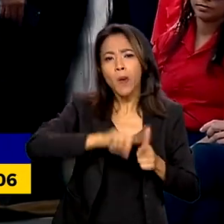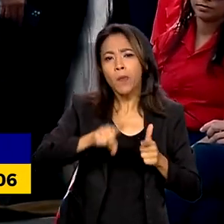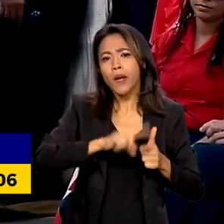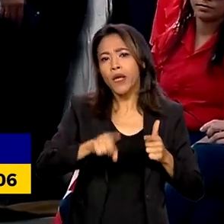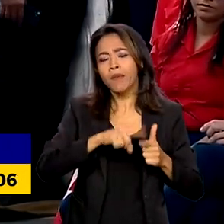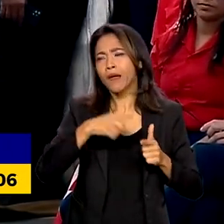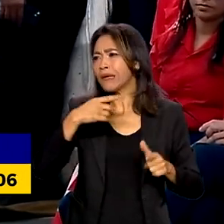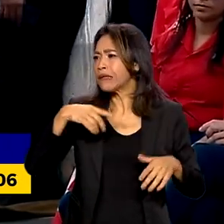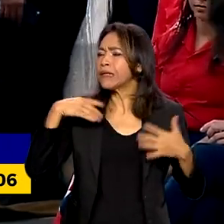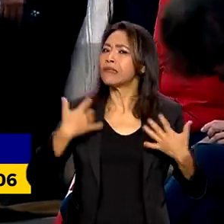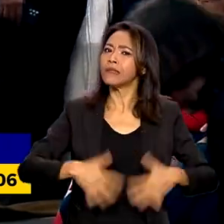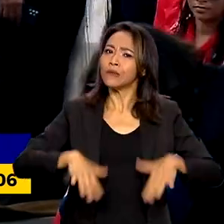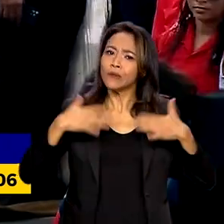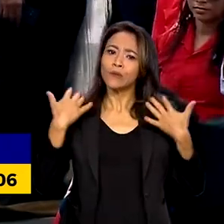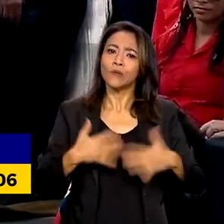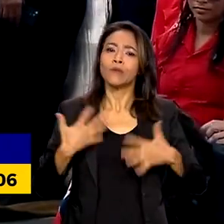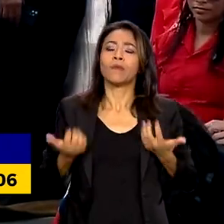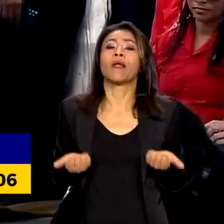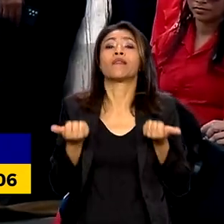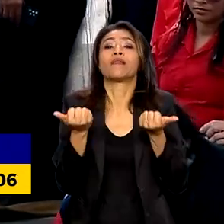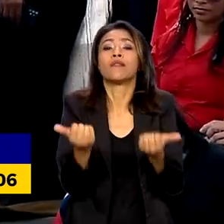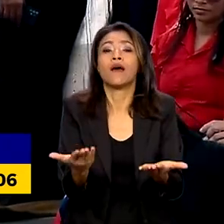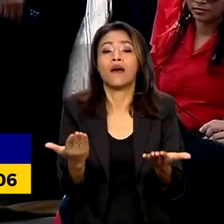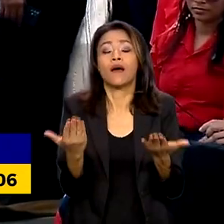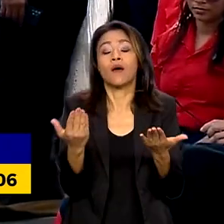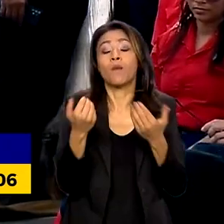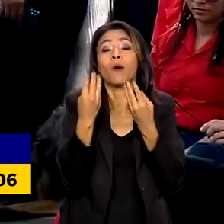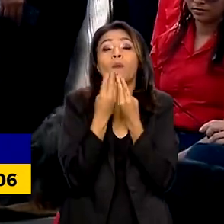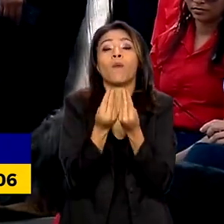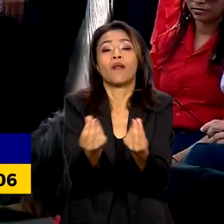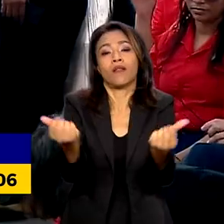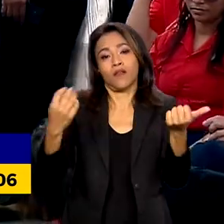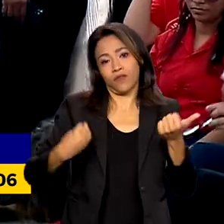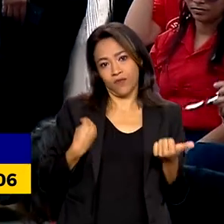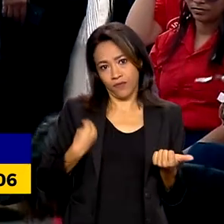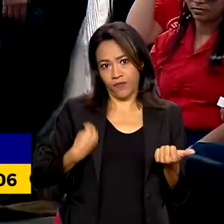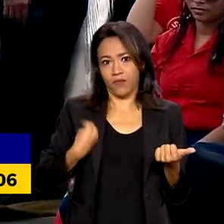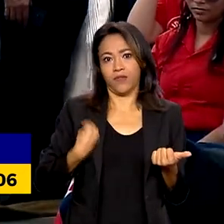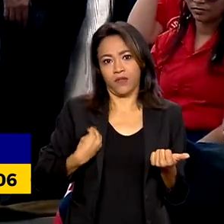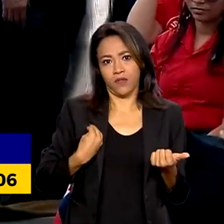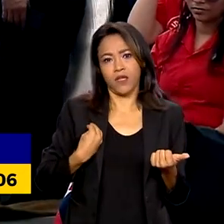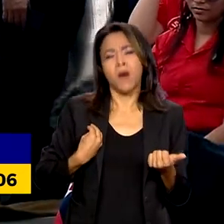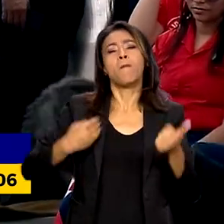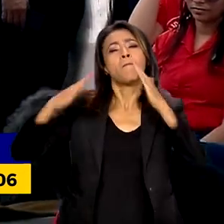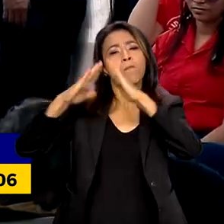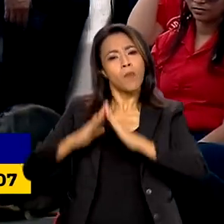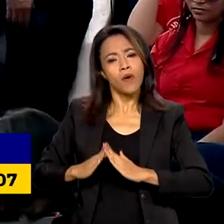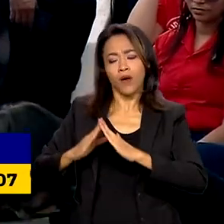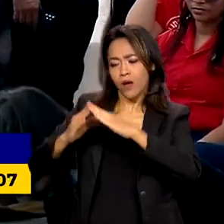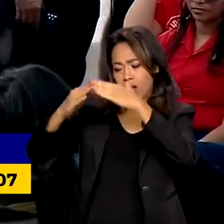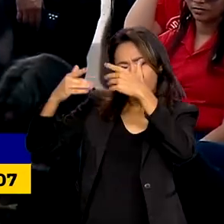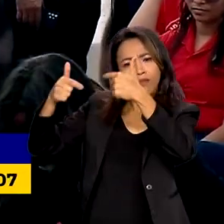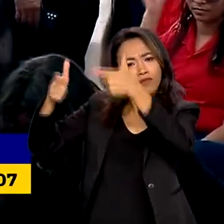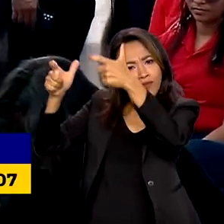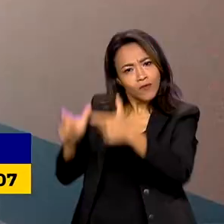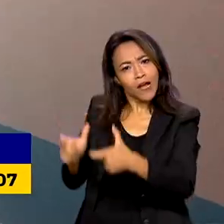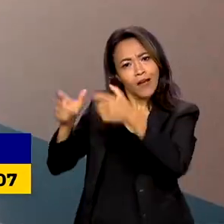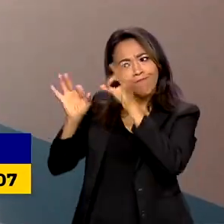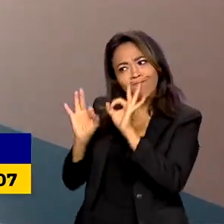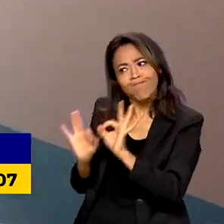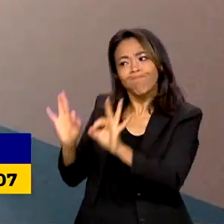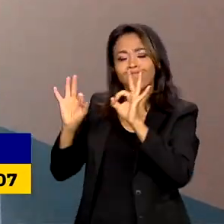fundamental para a qualidade de vida, que é o direito a morar num lugar digno, num lugar de qualidade.